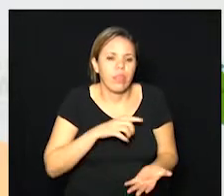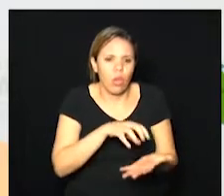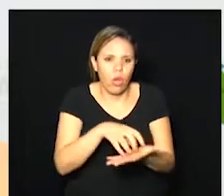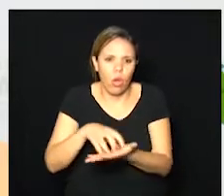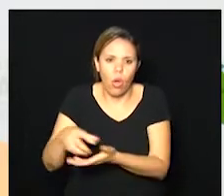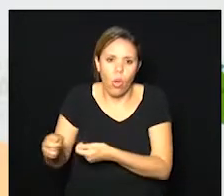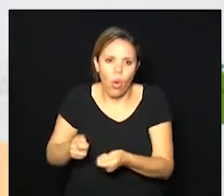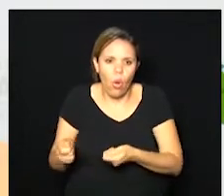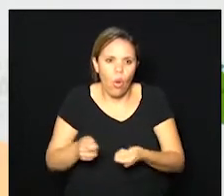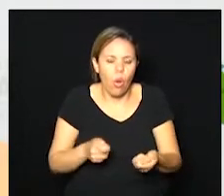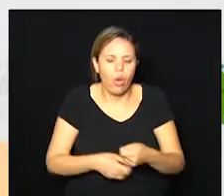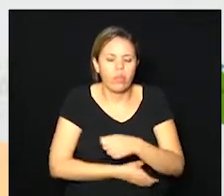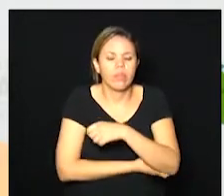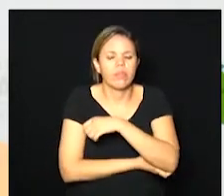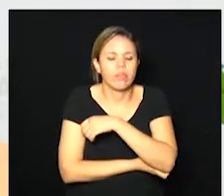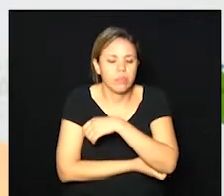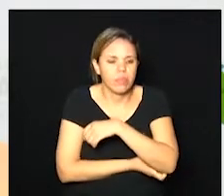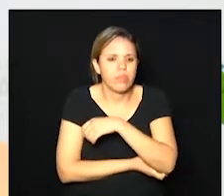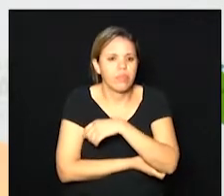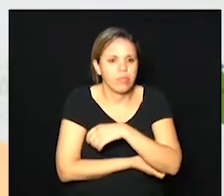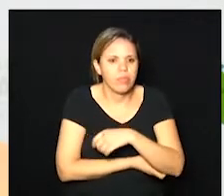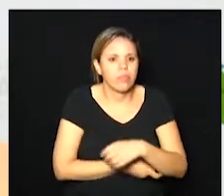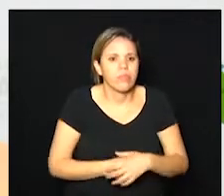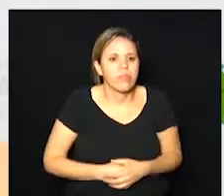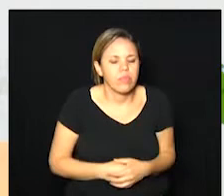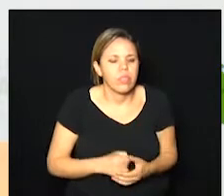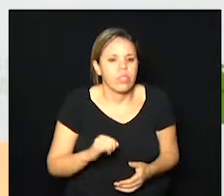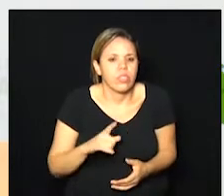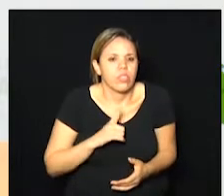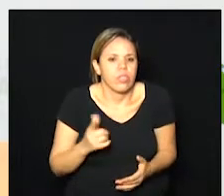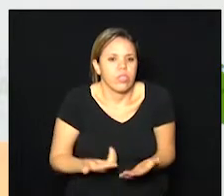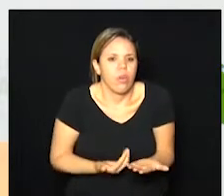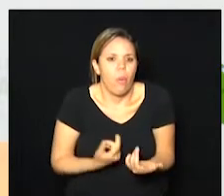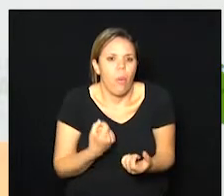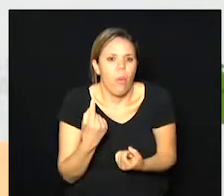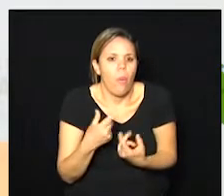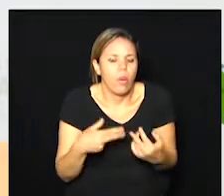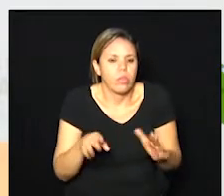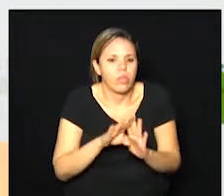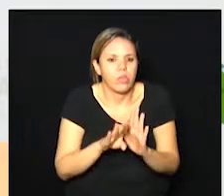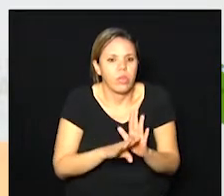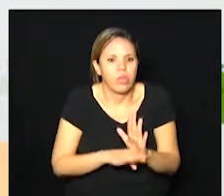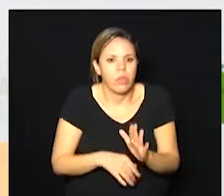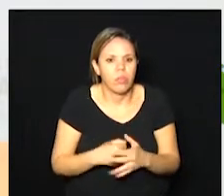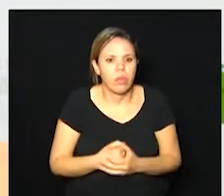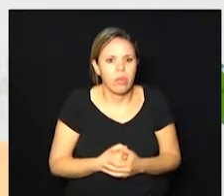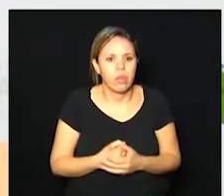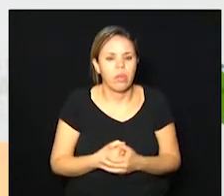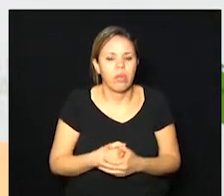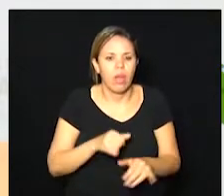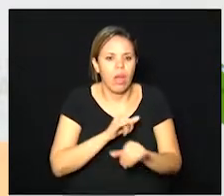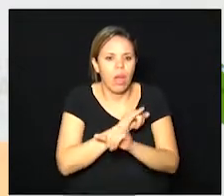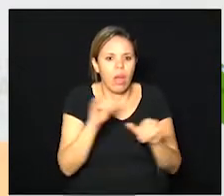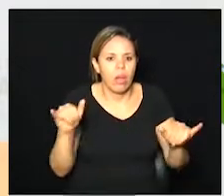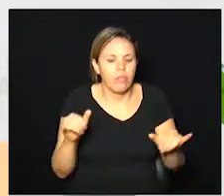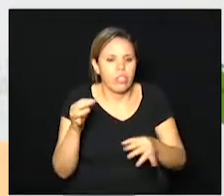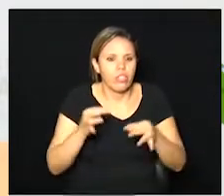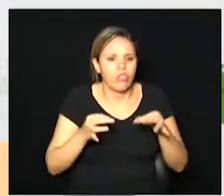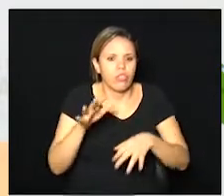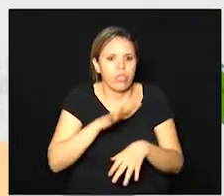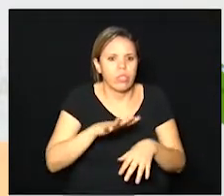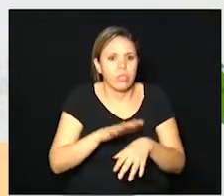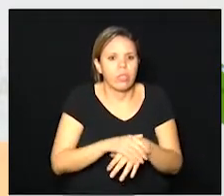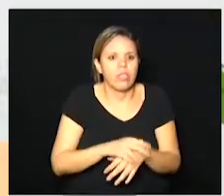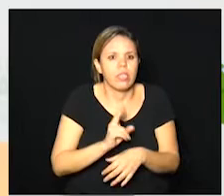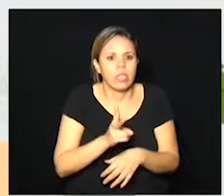controle e esses órgãos de controle se sair alguma coisa daquilo que é o programado eles acionam a justiça e